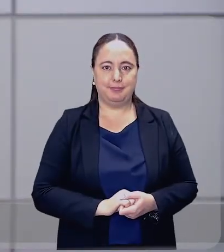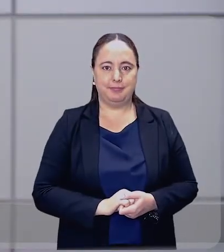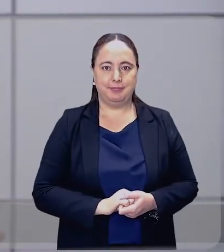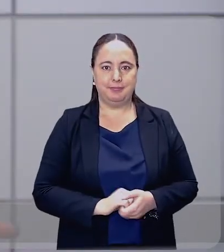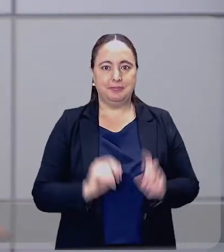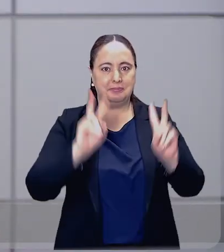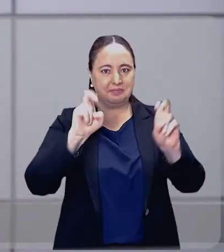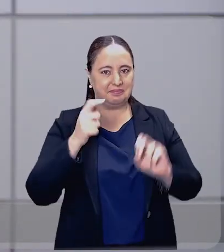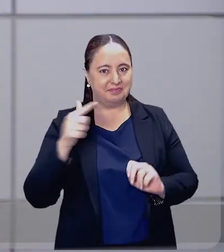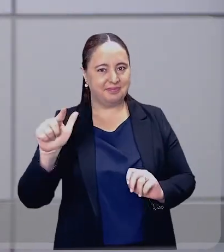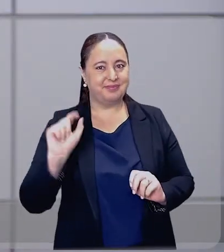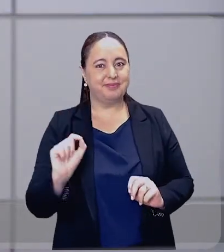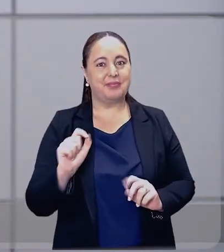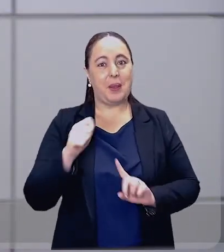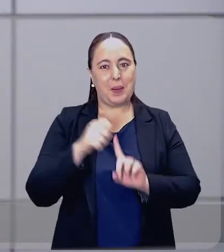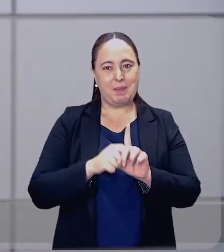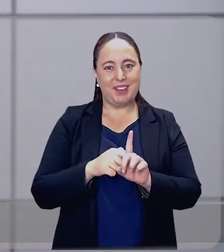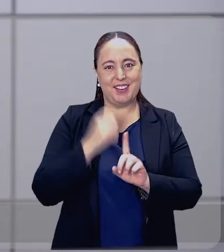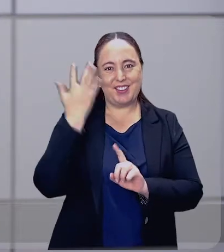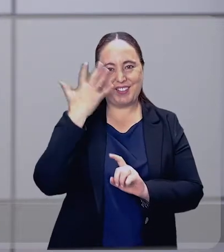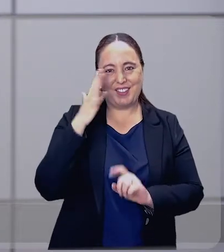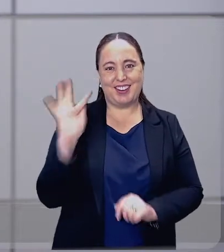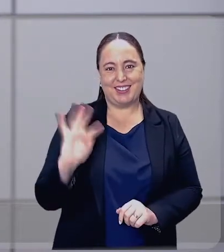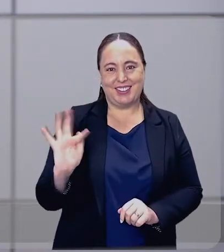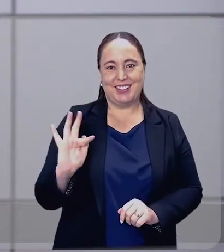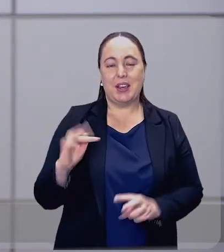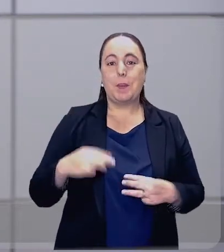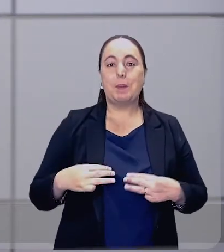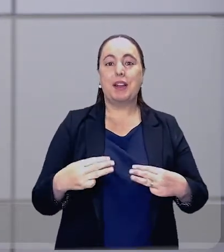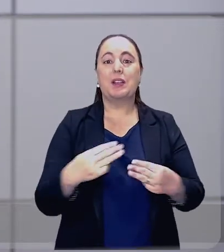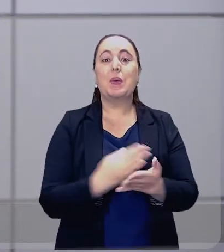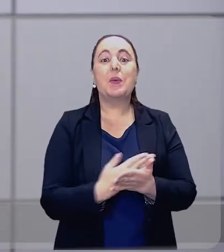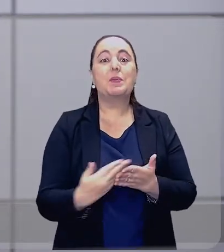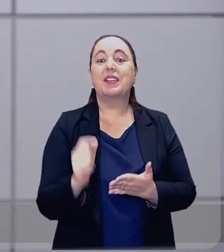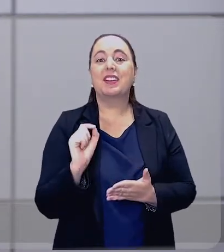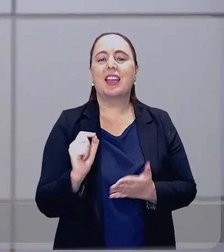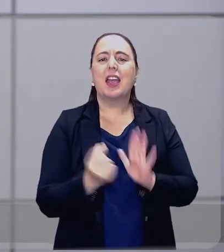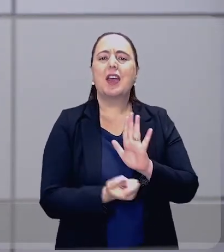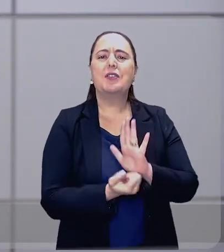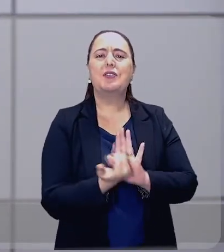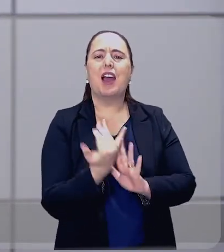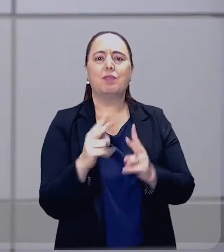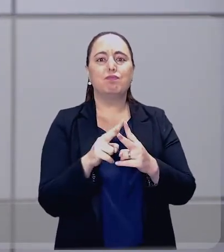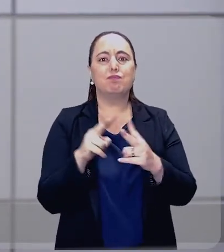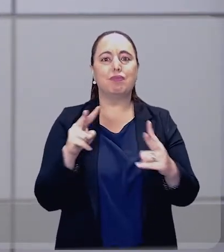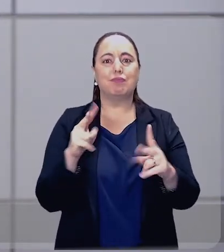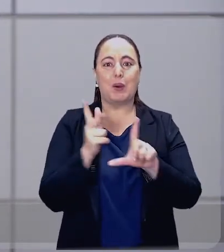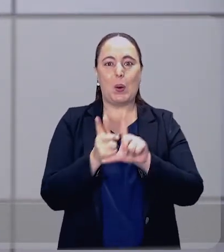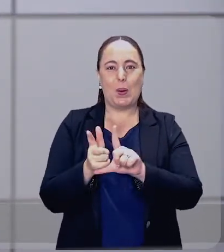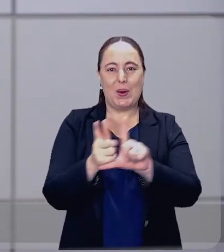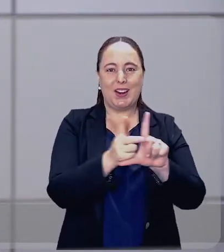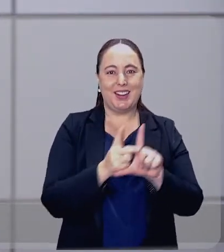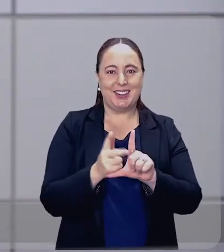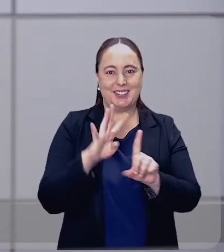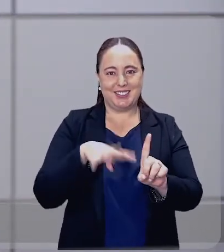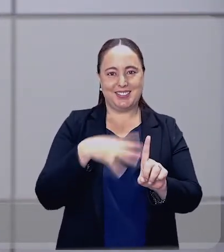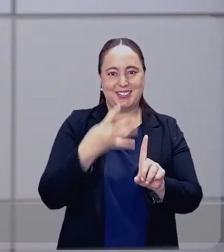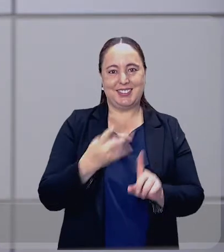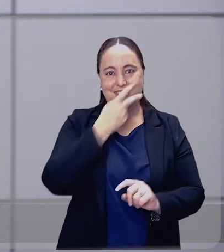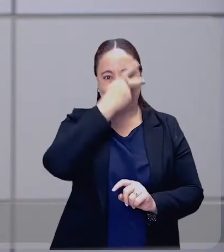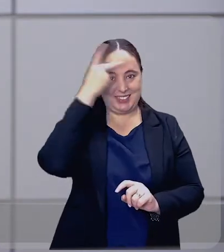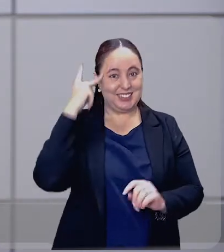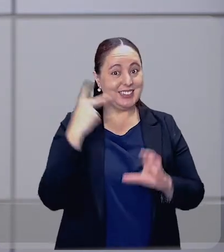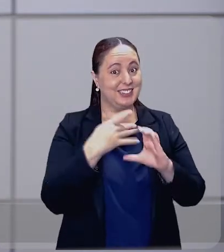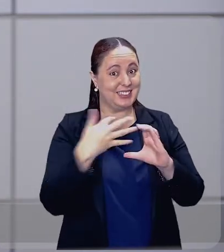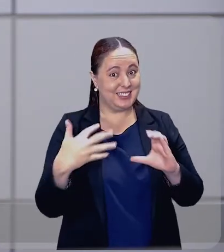Bom, mudando de assunto, neste mês de fevereiro o Ministério inicia uma série de transmissões online em homenagem ao mês das